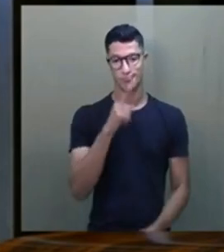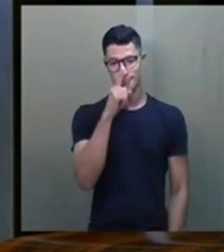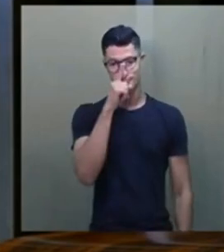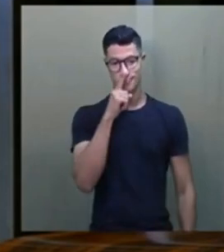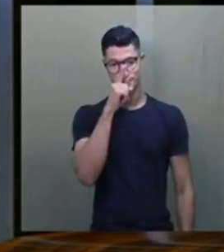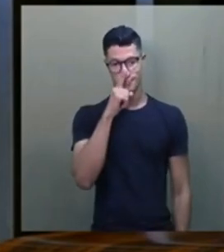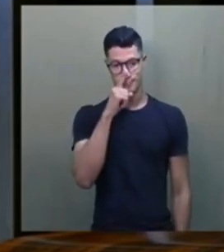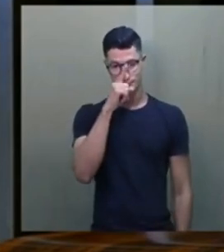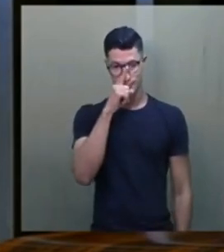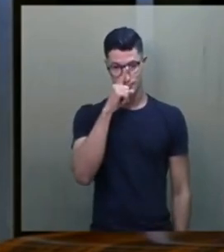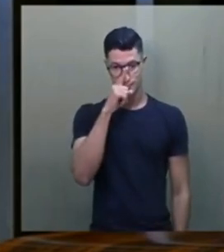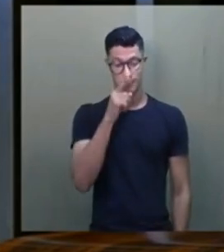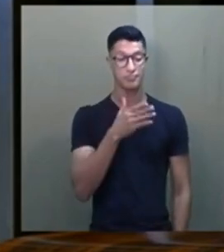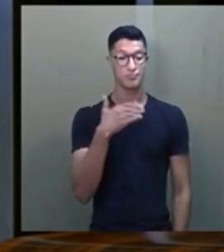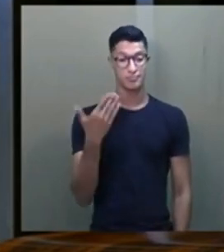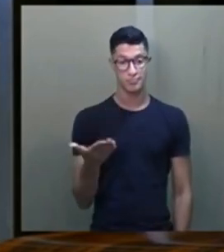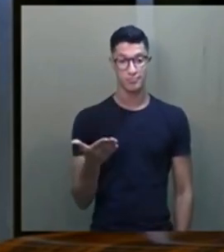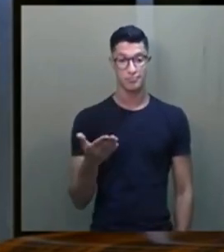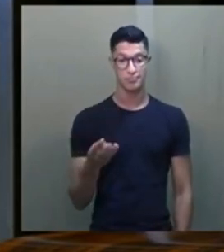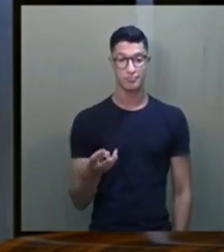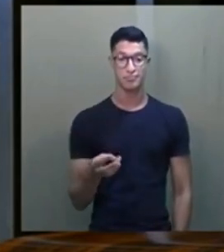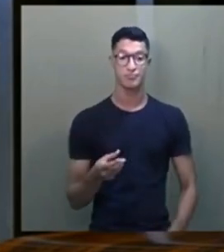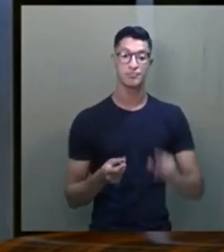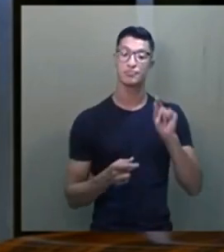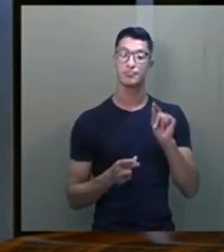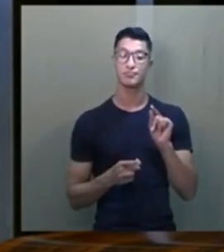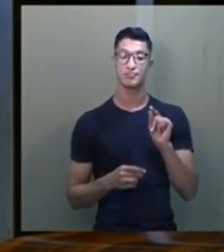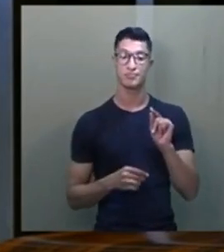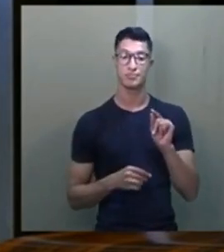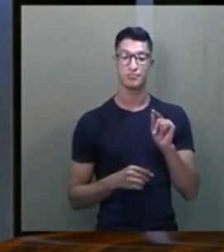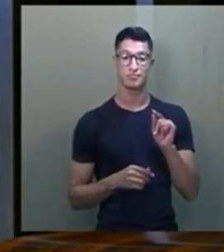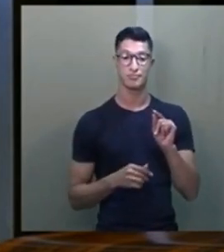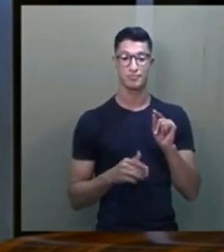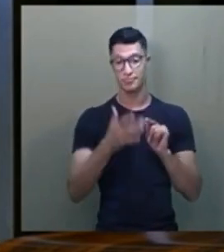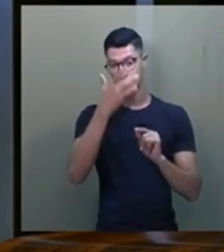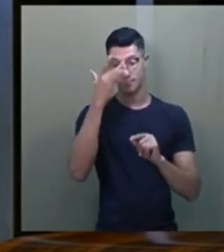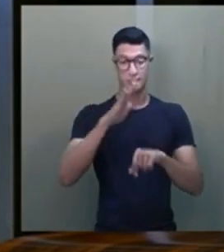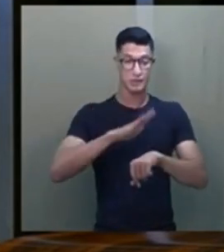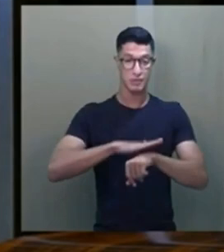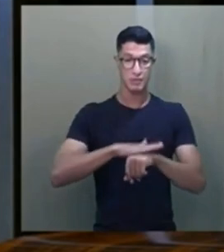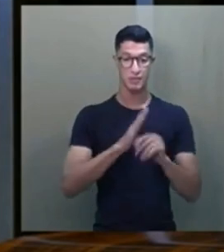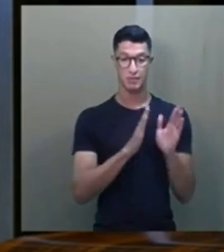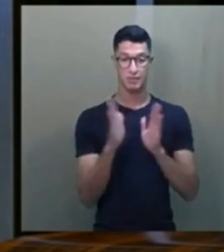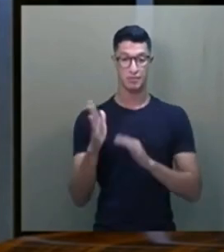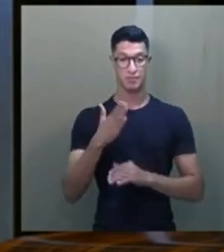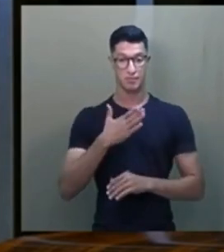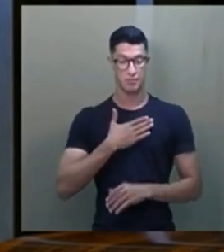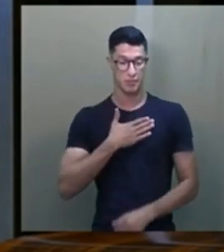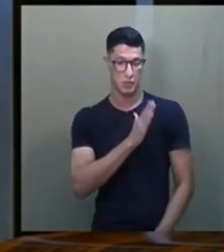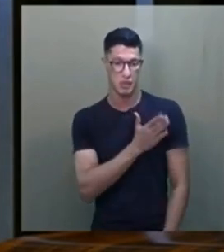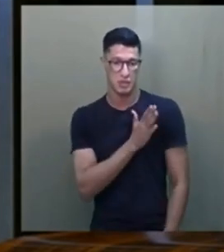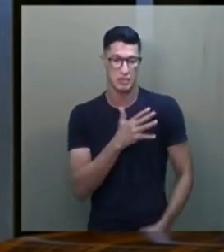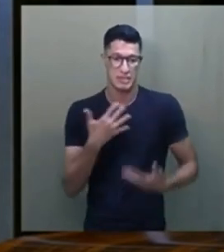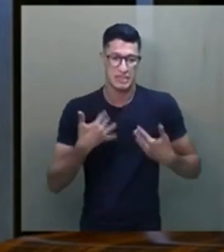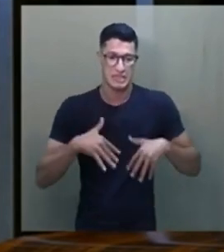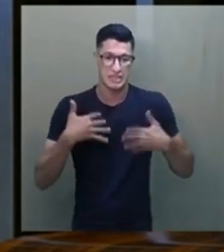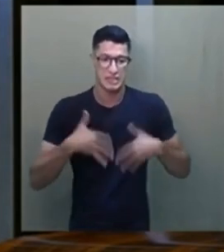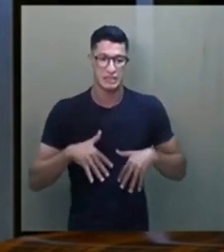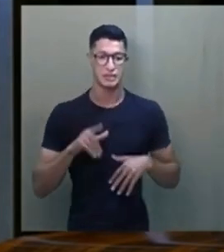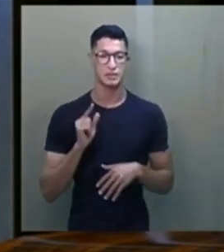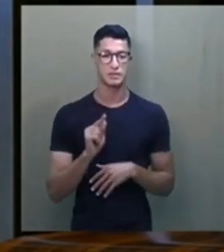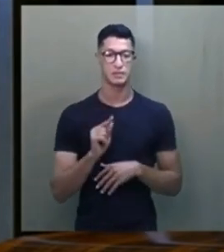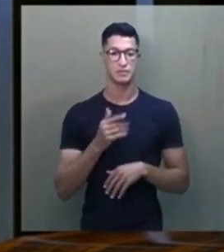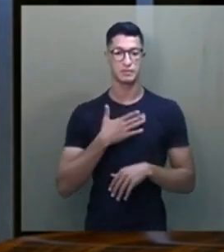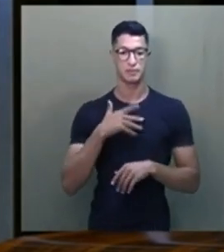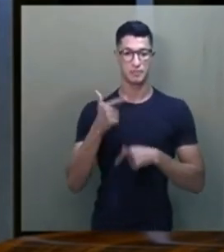E aí, o que, em muitos momentos, doeu o meu coração, foi